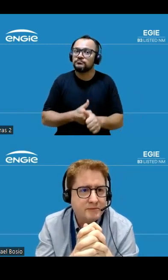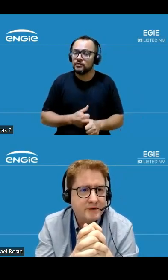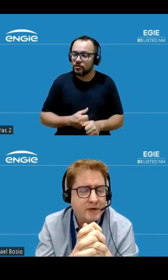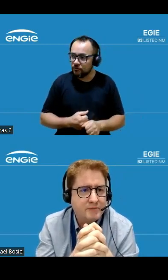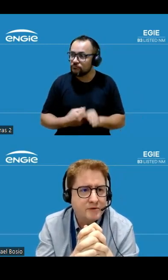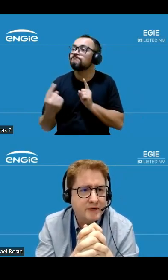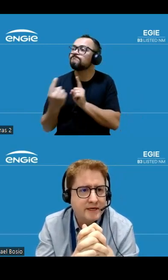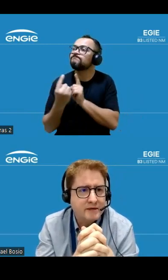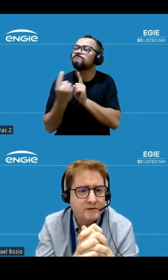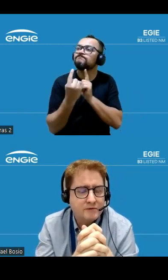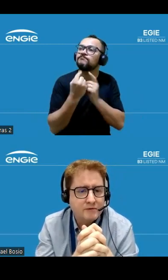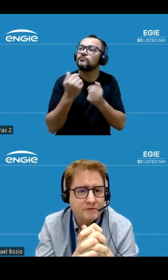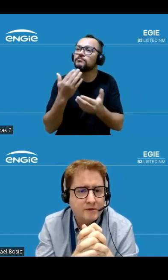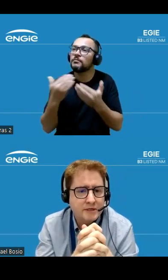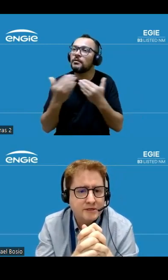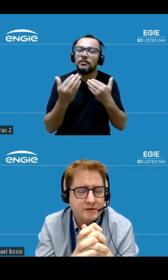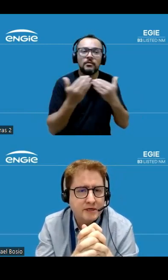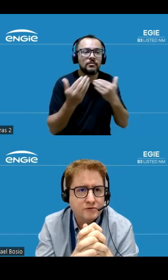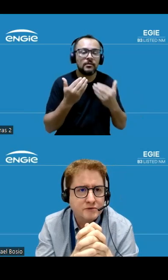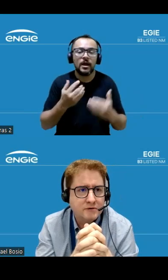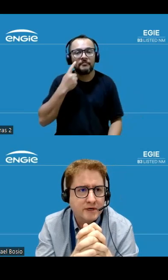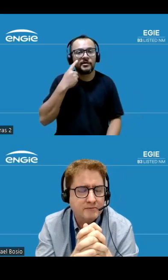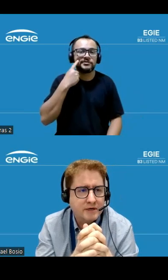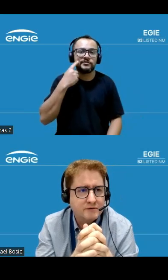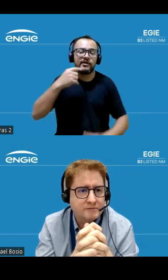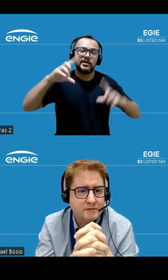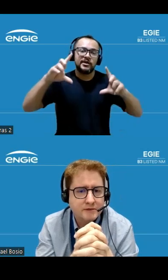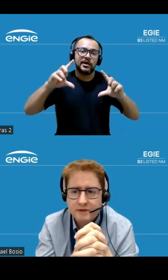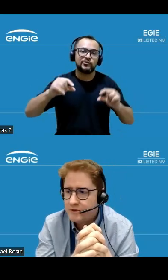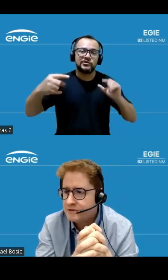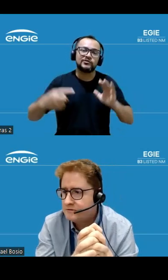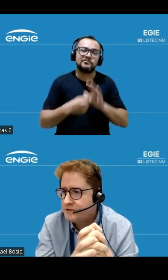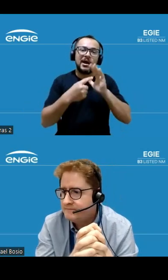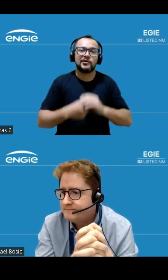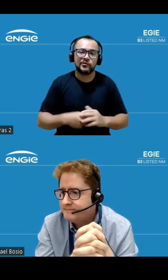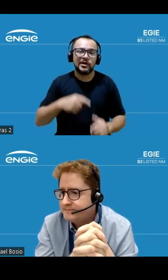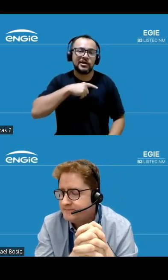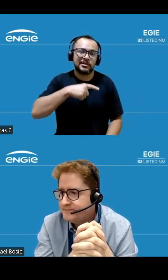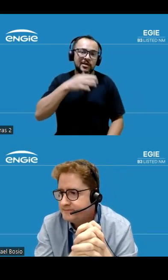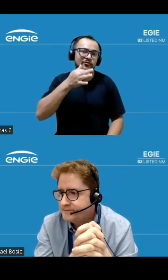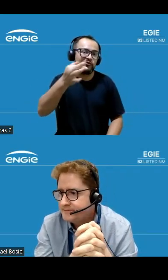corpo em cima para procurar que a gente reduza qualquer impacto que possa surgir